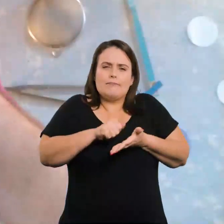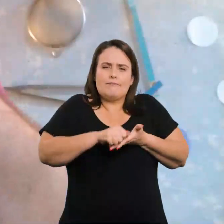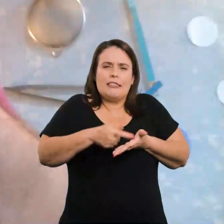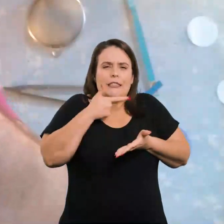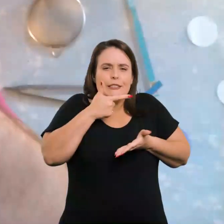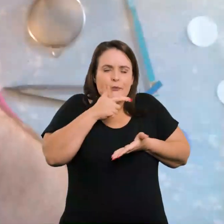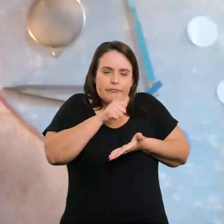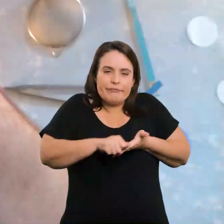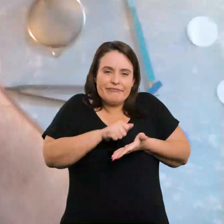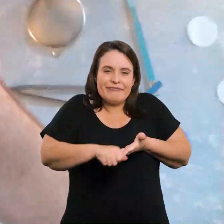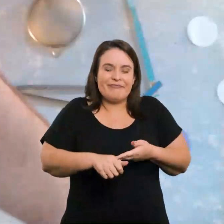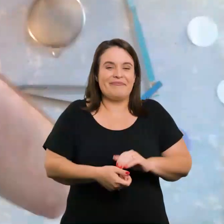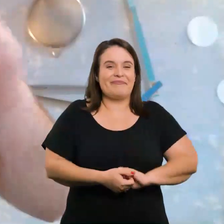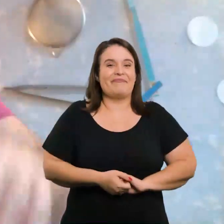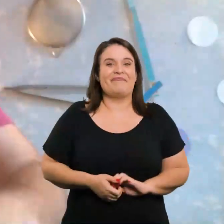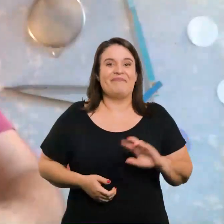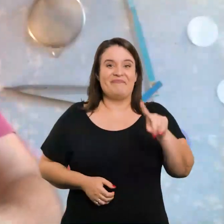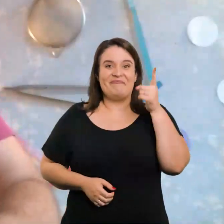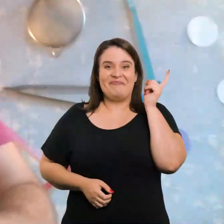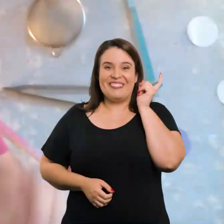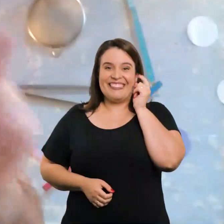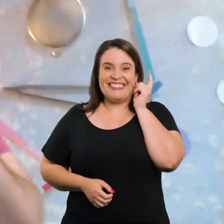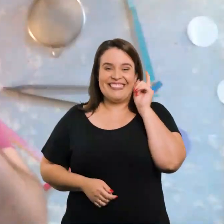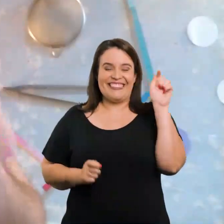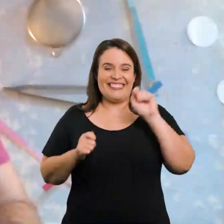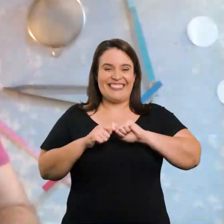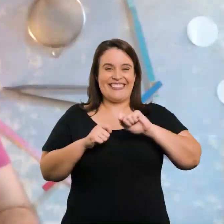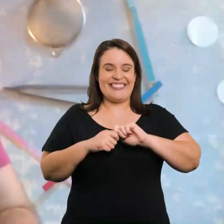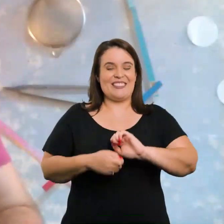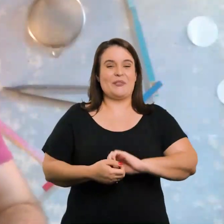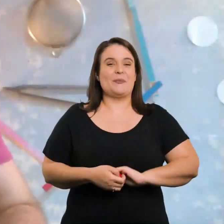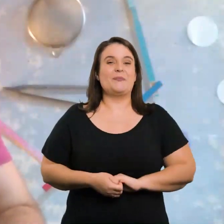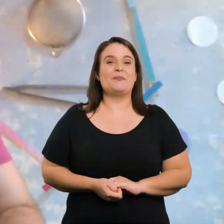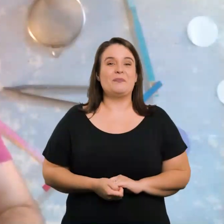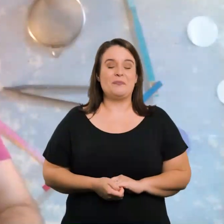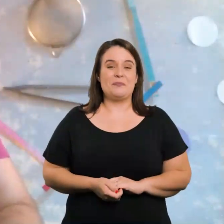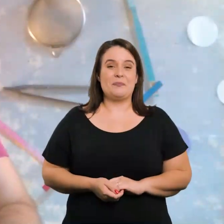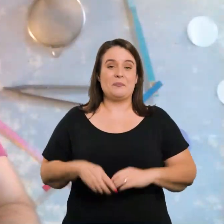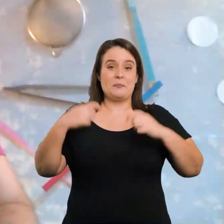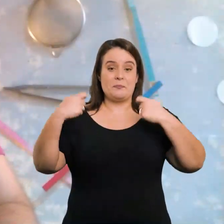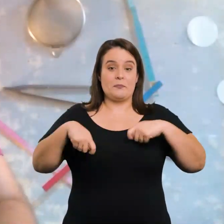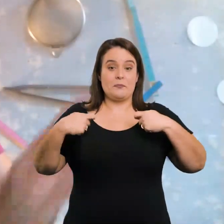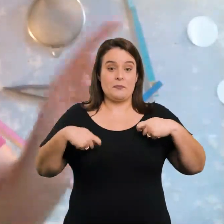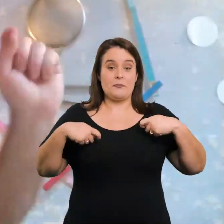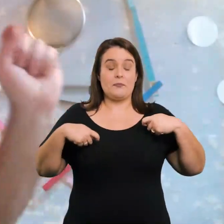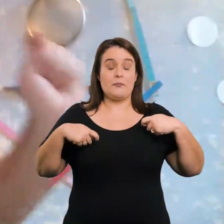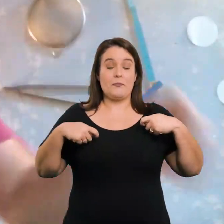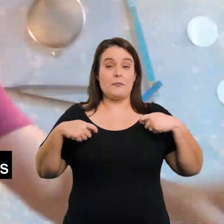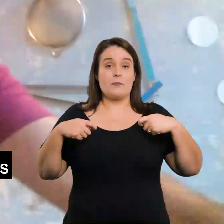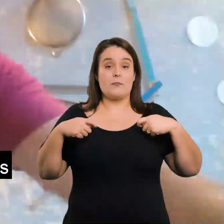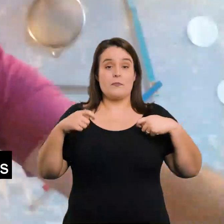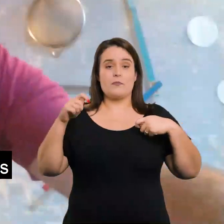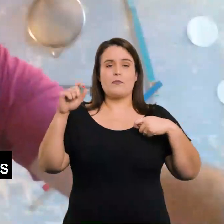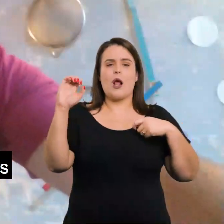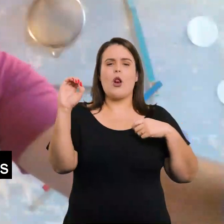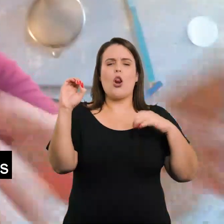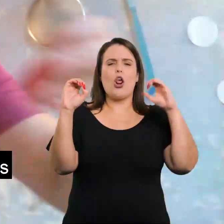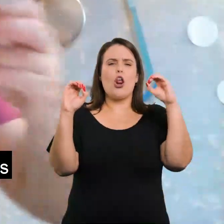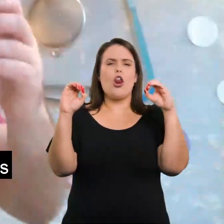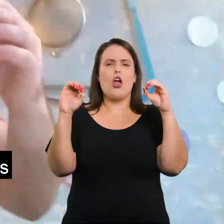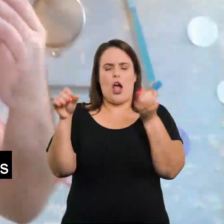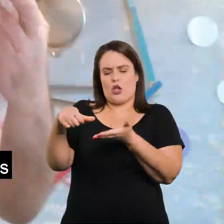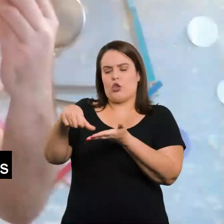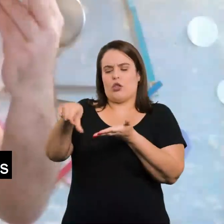Vou usar esse pequeno ralador de queijos para... Ih, tem a ver o que eu estou fazendo. Fazer aqui, isso aqui. Vou precisar também de